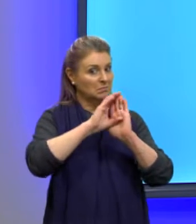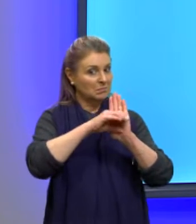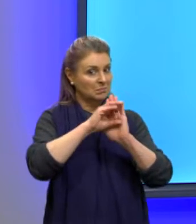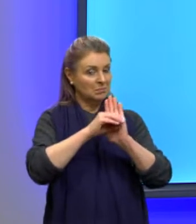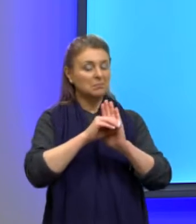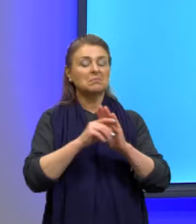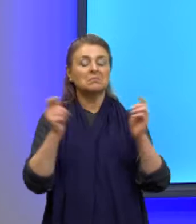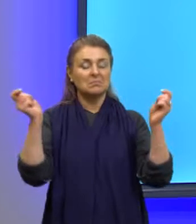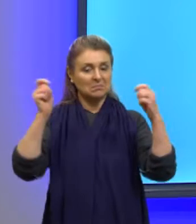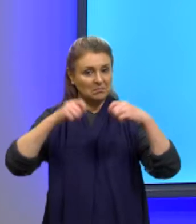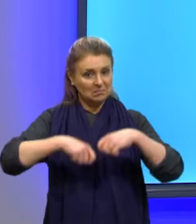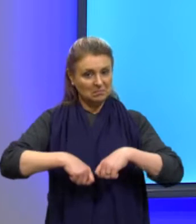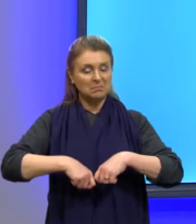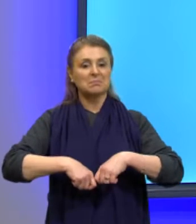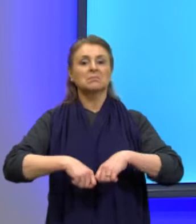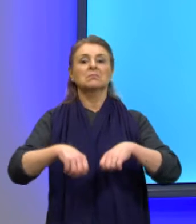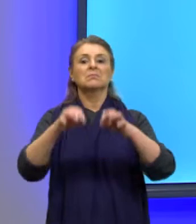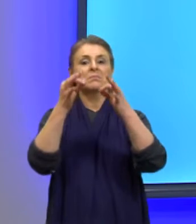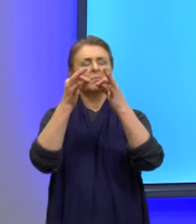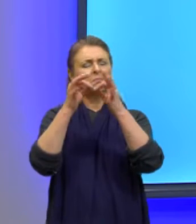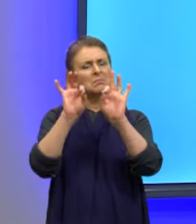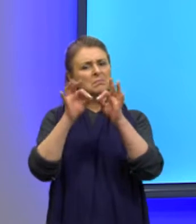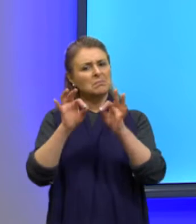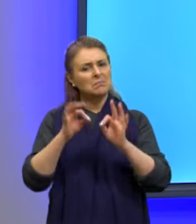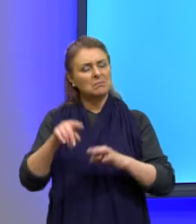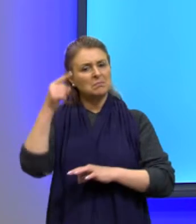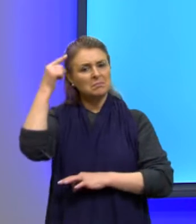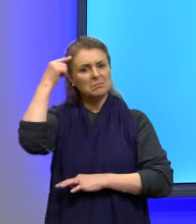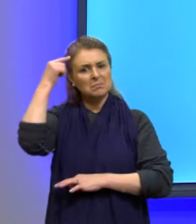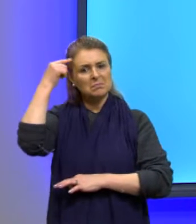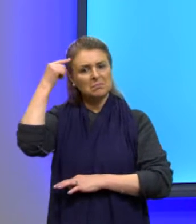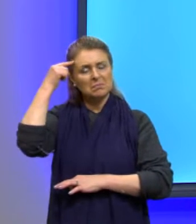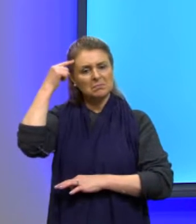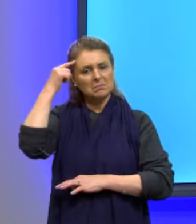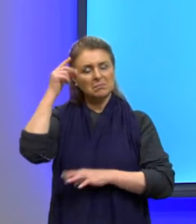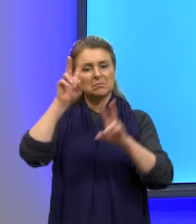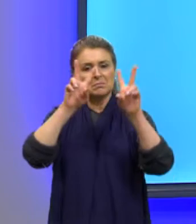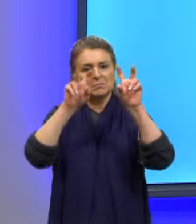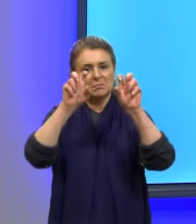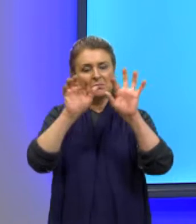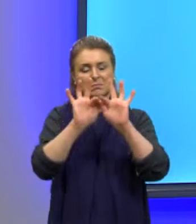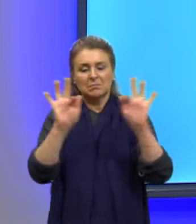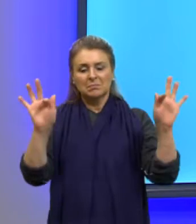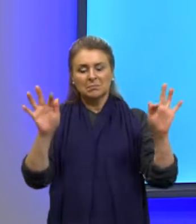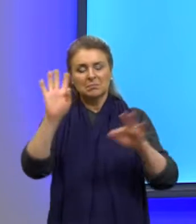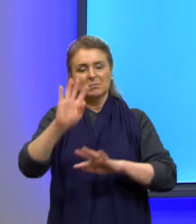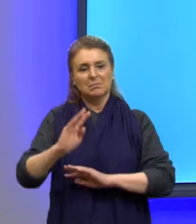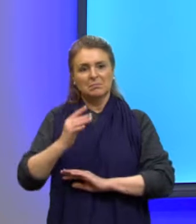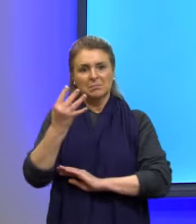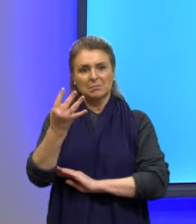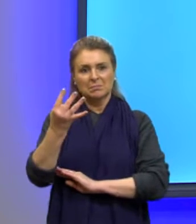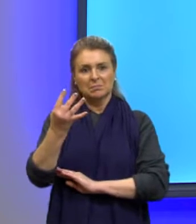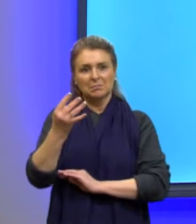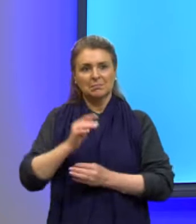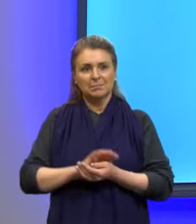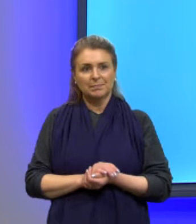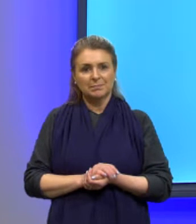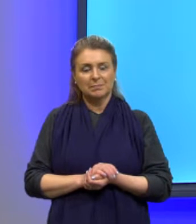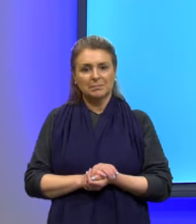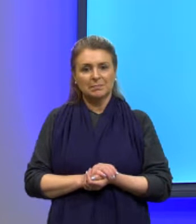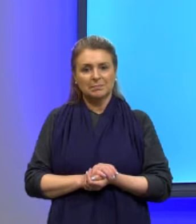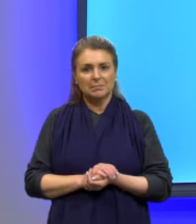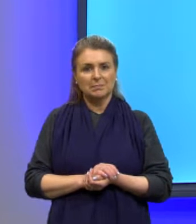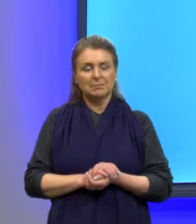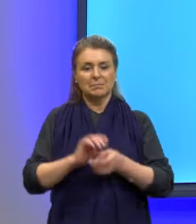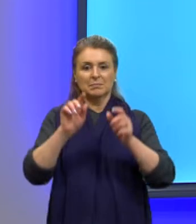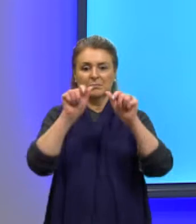são capazes de estruturar o teu pensamento dentro deste assunto de função quadrática. Certo? Então, um desses